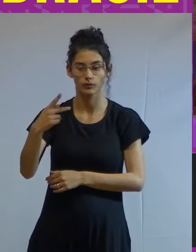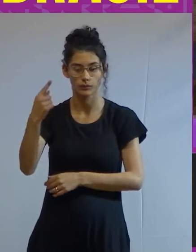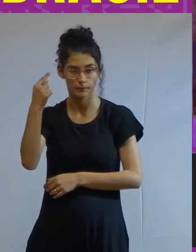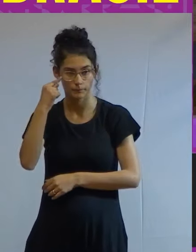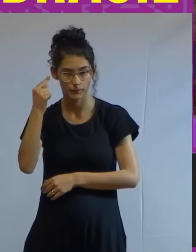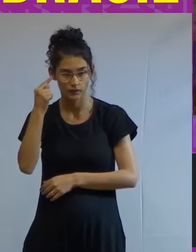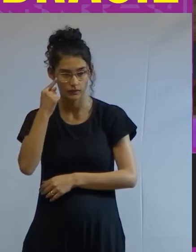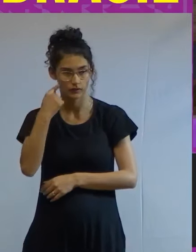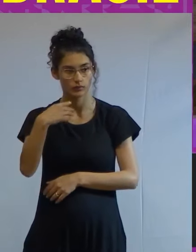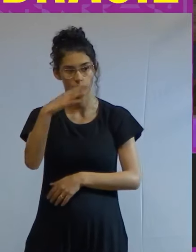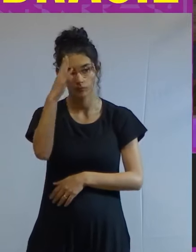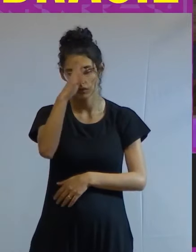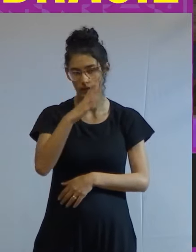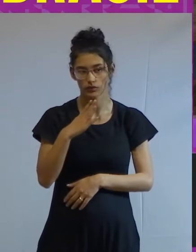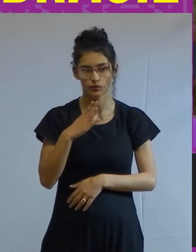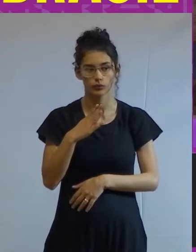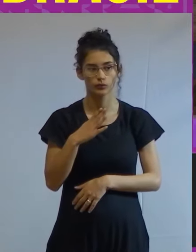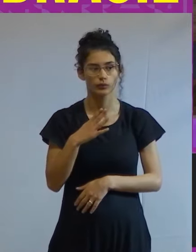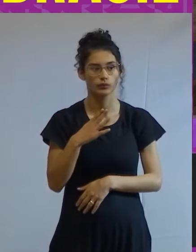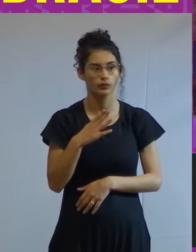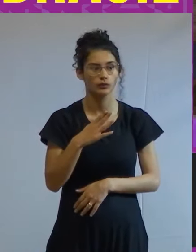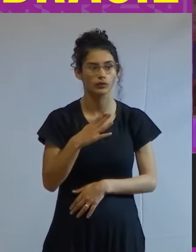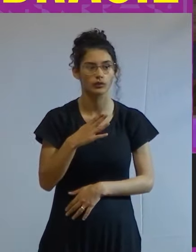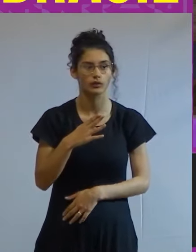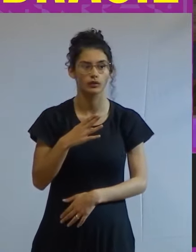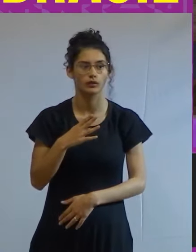pensa Brasil e